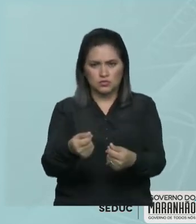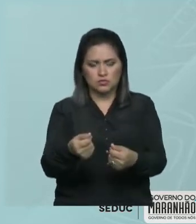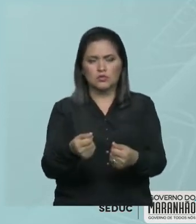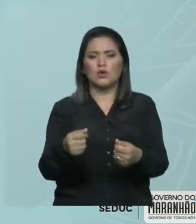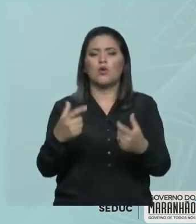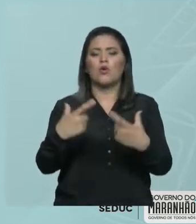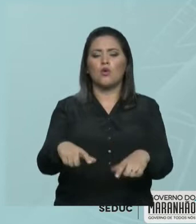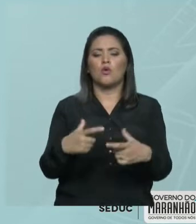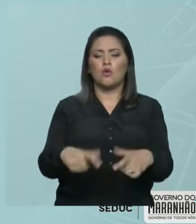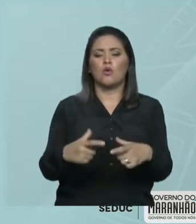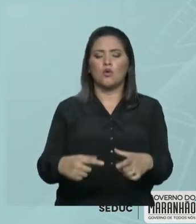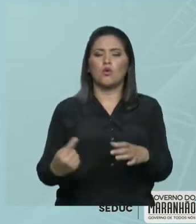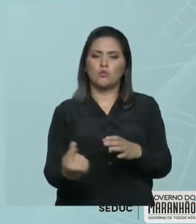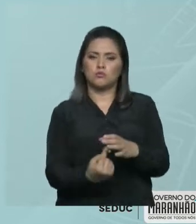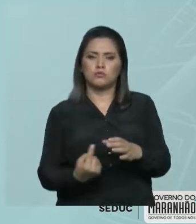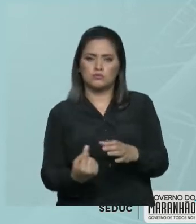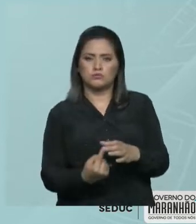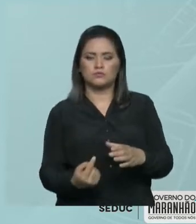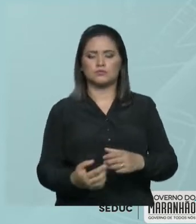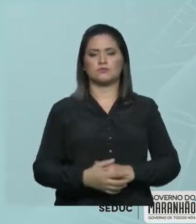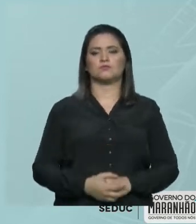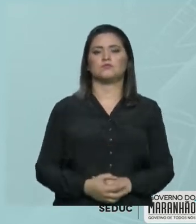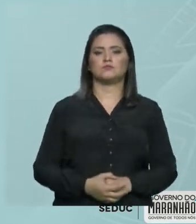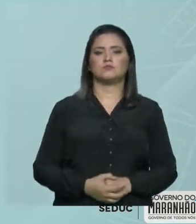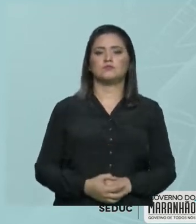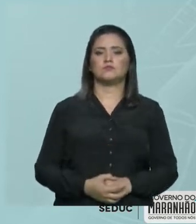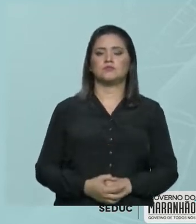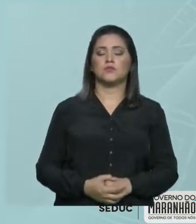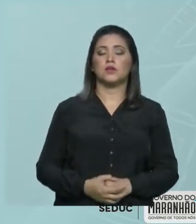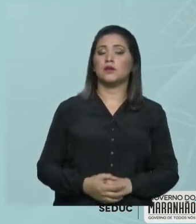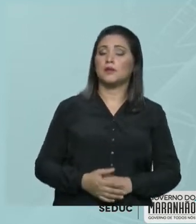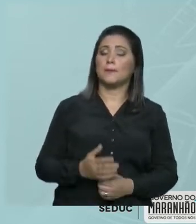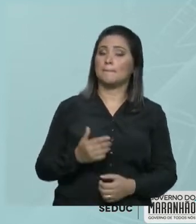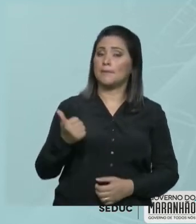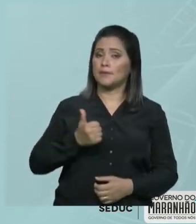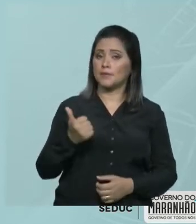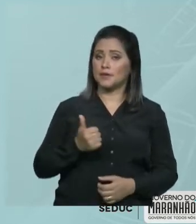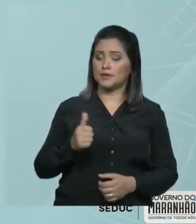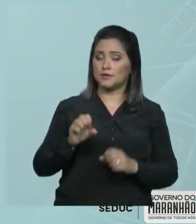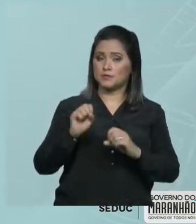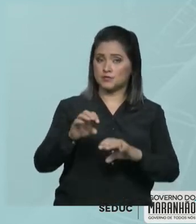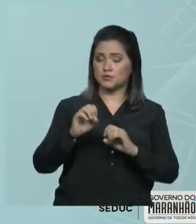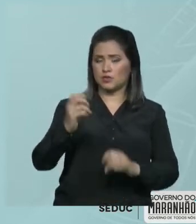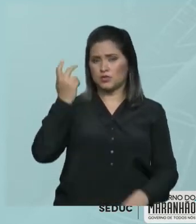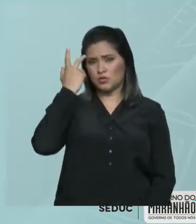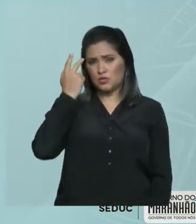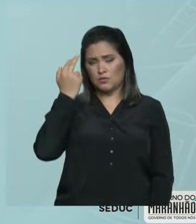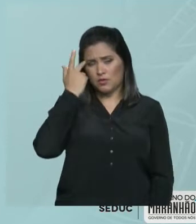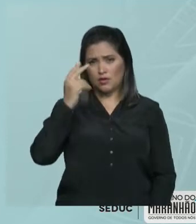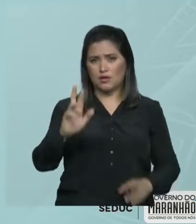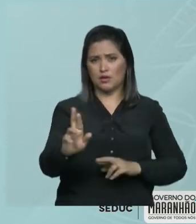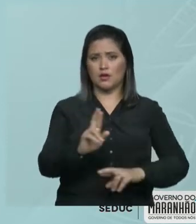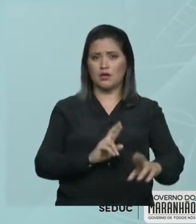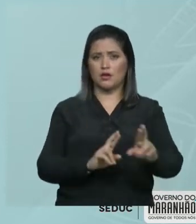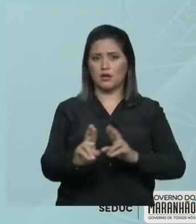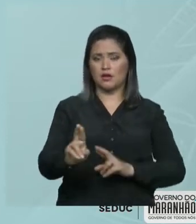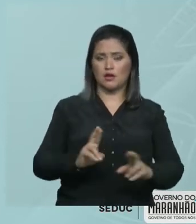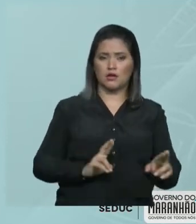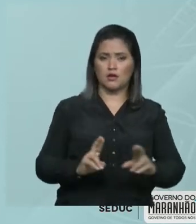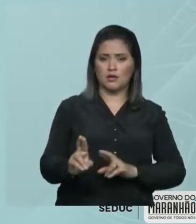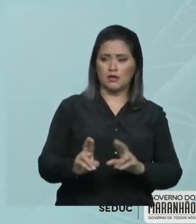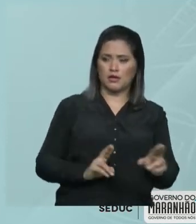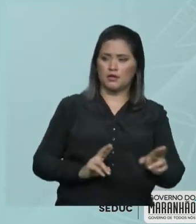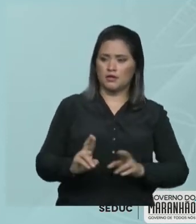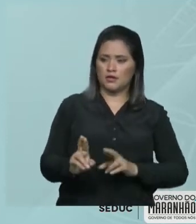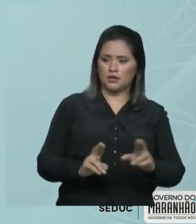a mais comum, chamada de concentração comum. Que estabelece a relação entre, a proporção entre, a razão entre